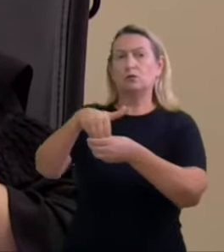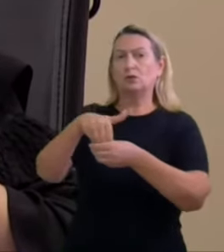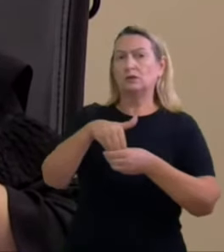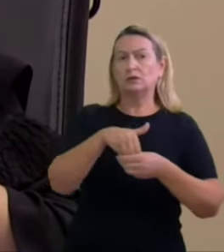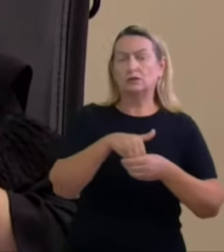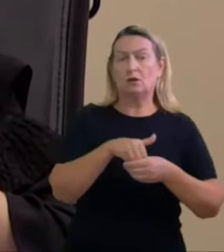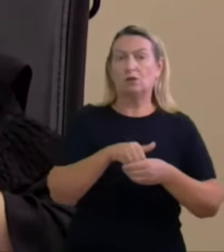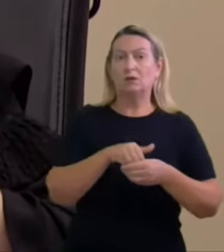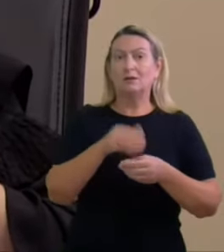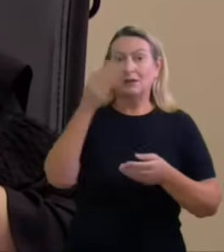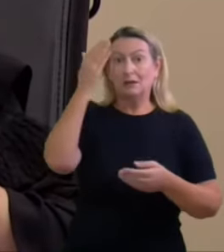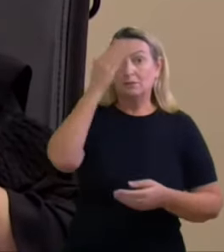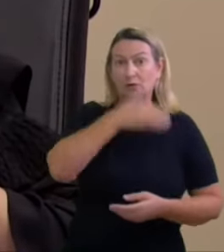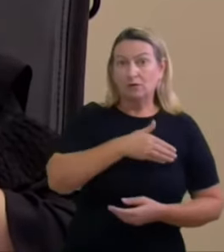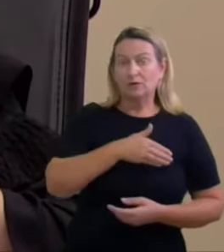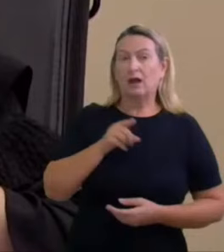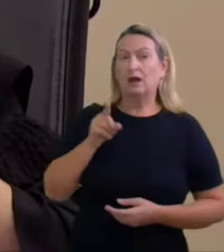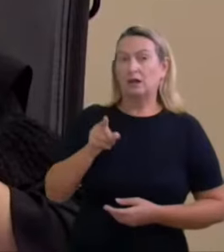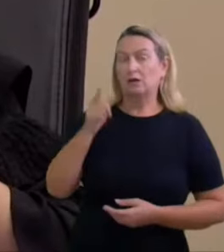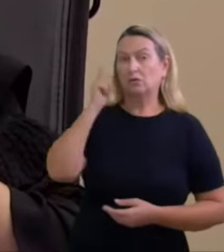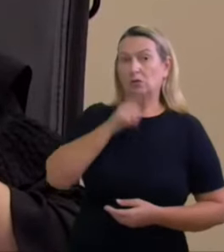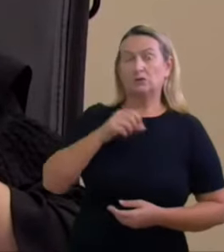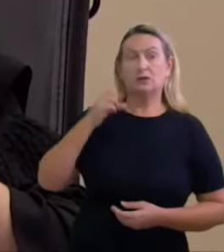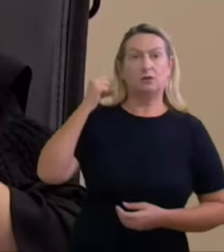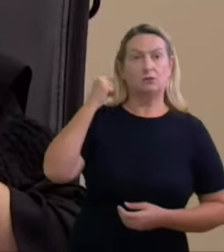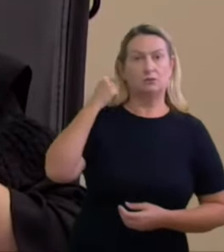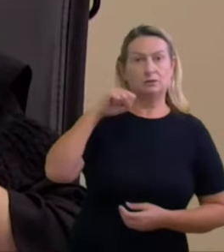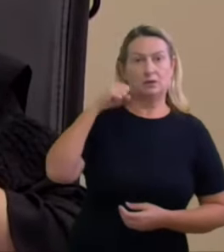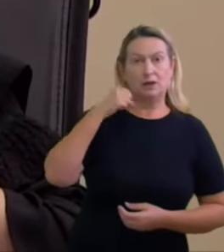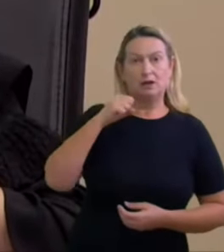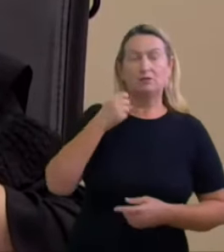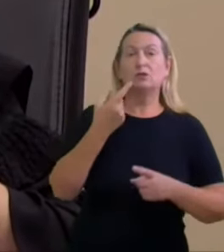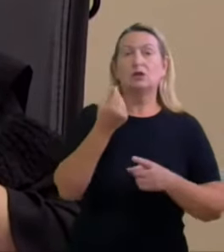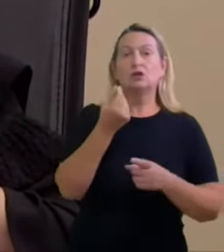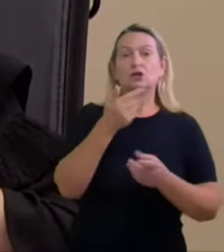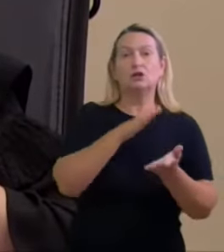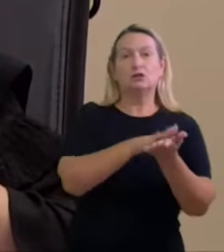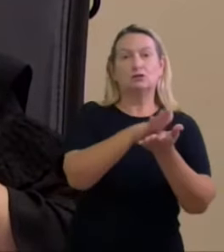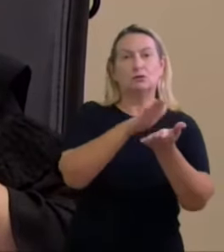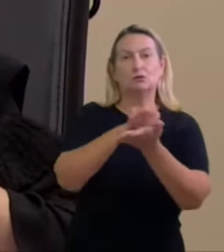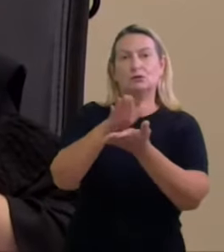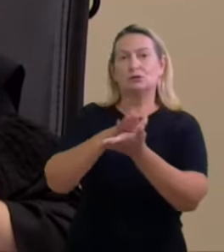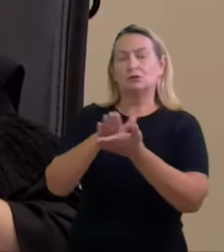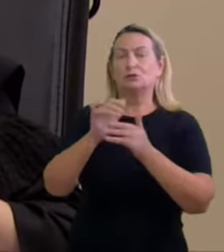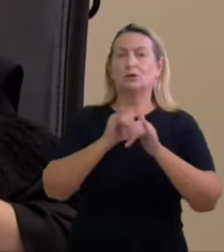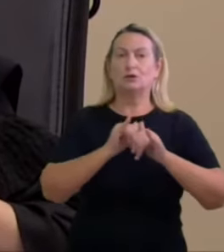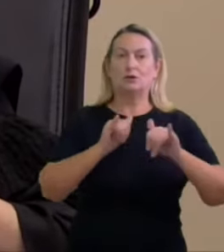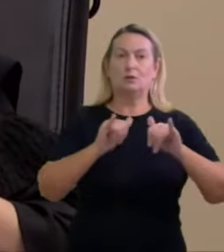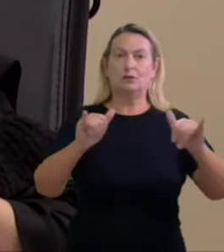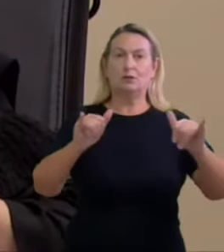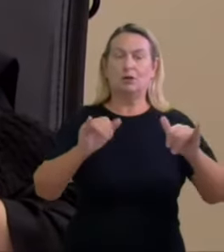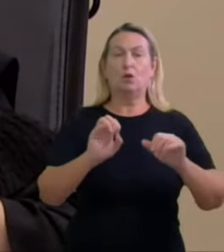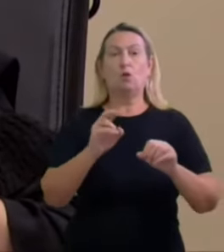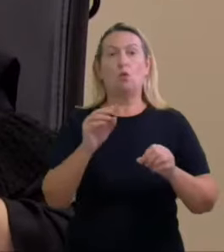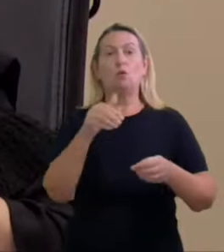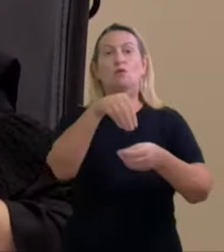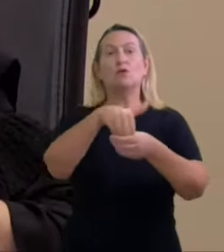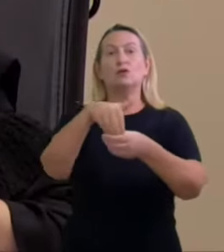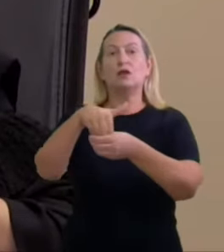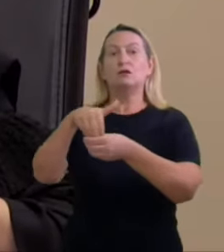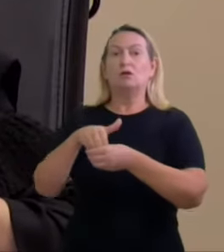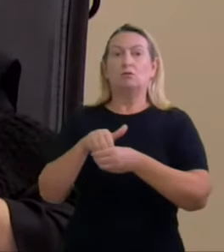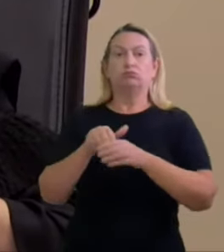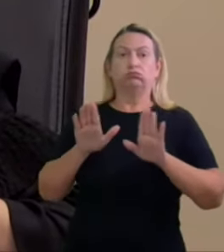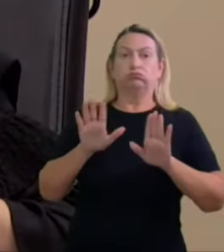conseguiu o cargo por causa desse dinheiro a mais ou então a gente deixa as urnas decidirem 3